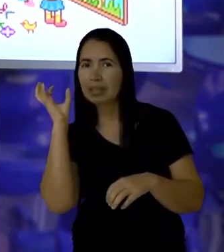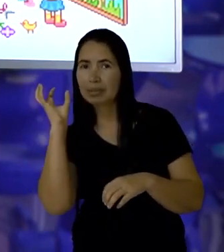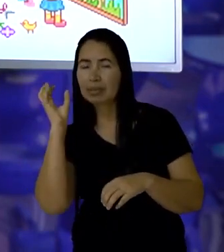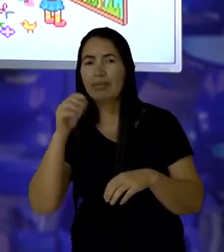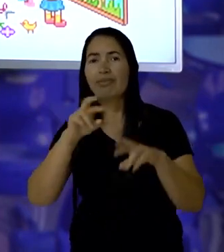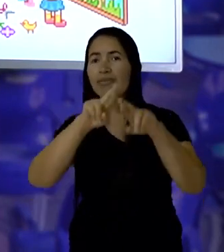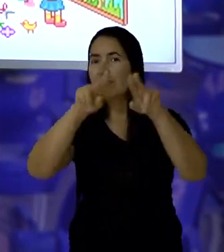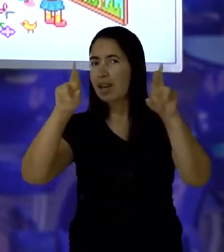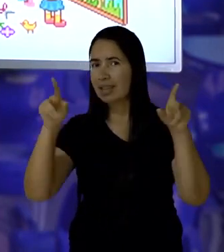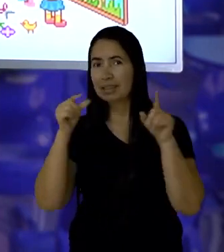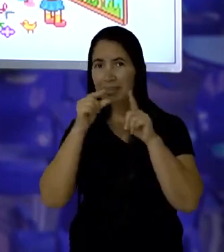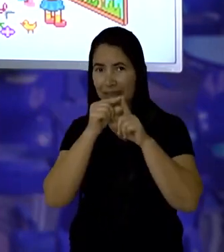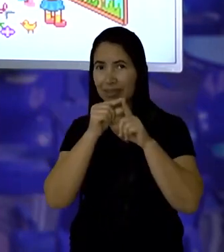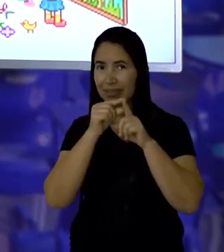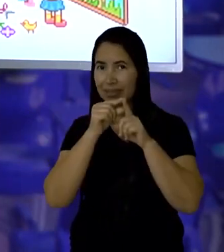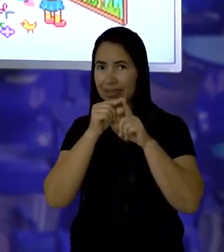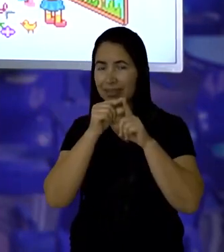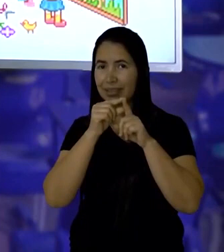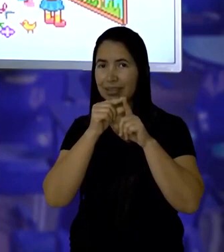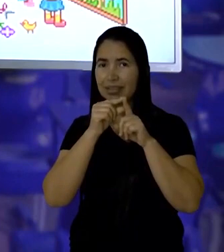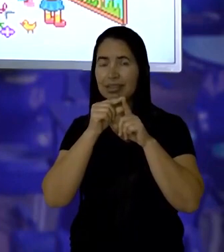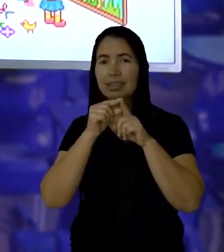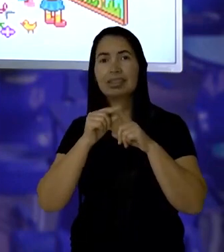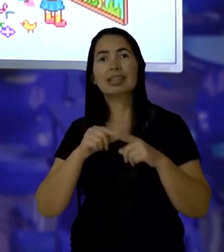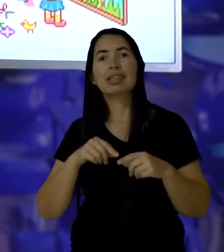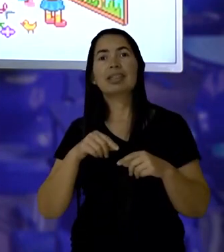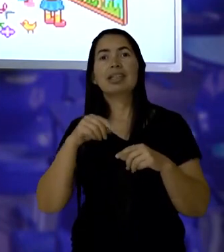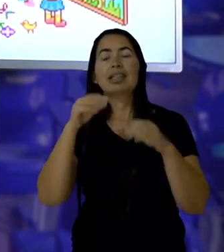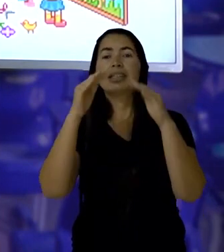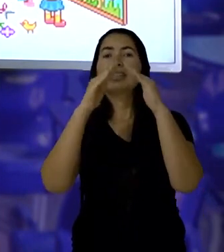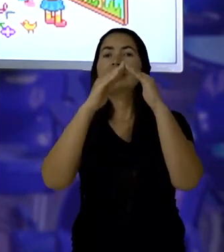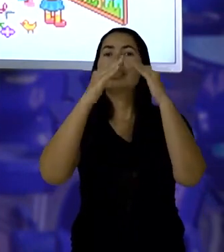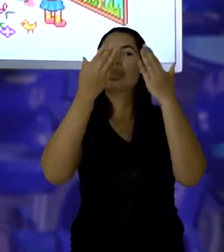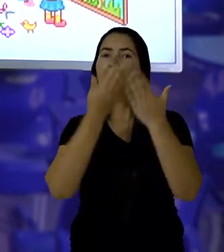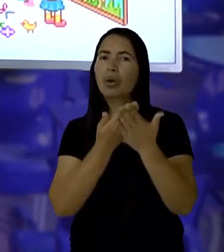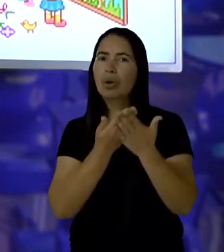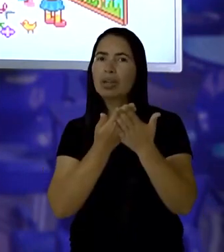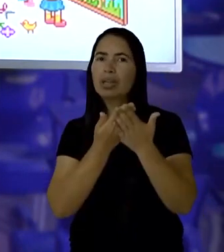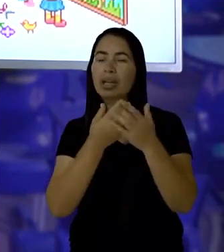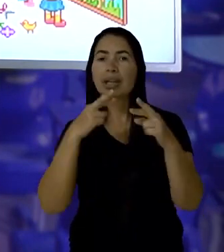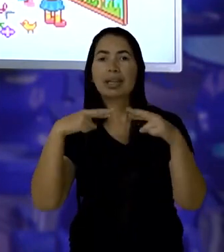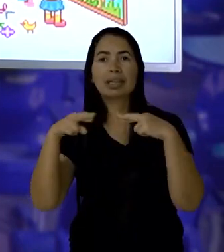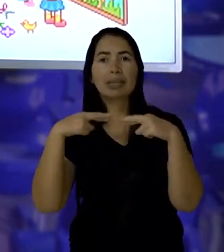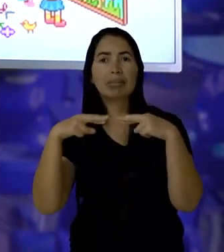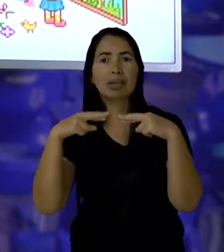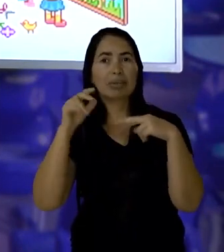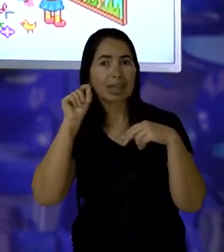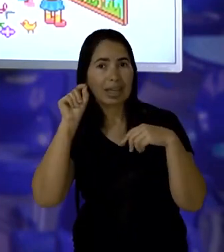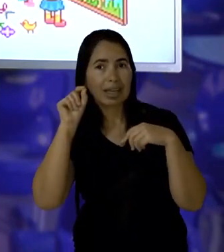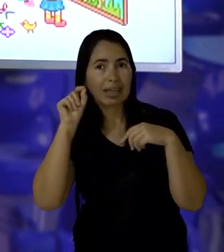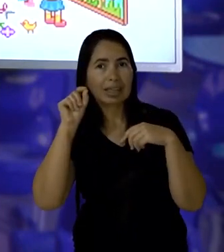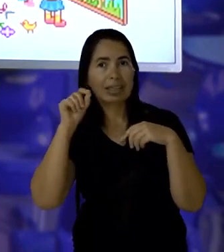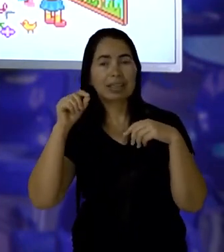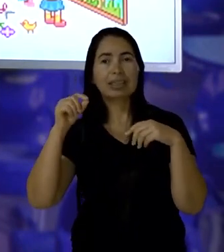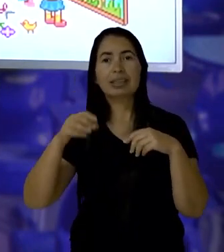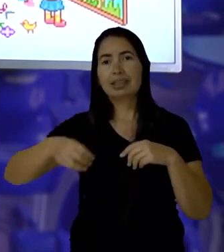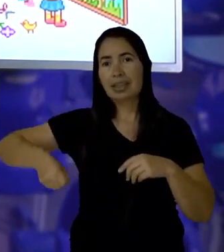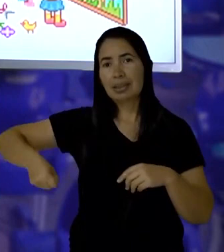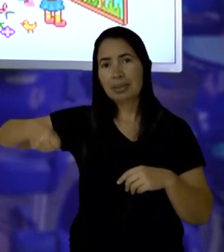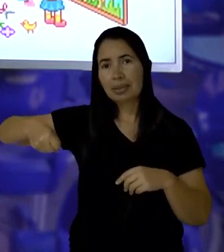mato. Várias palavras, não é verdade? Escola rima com...